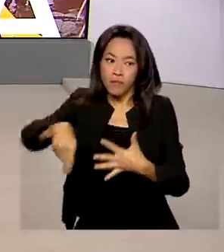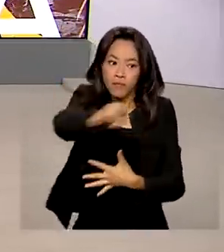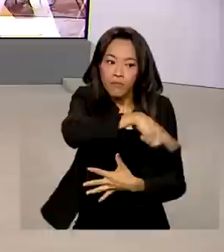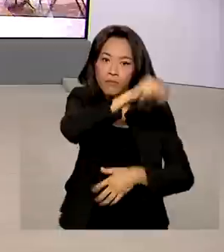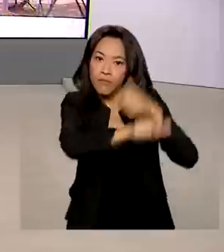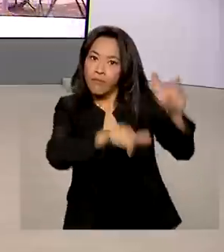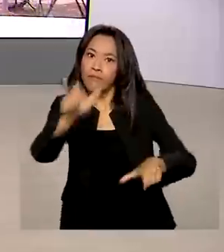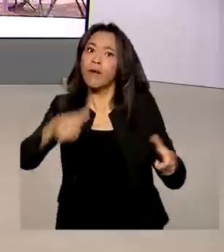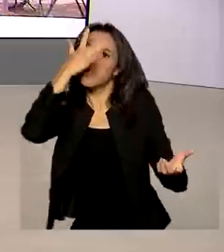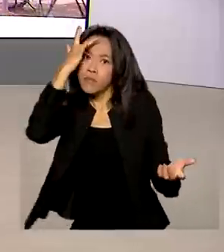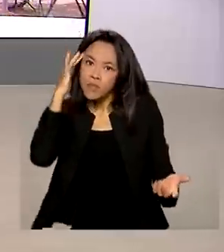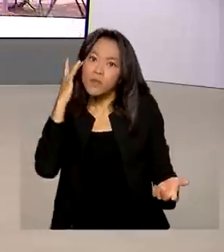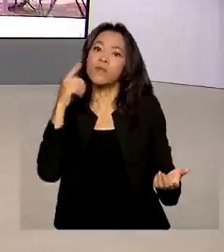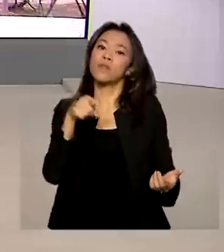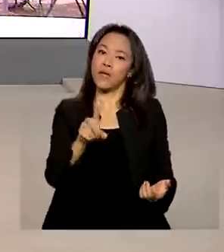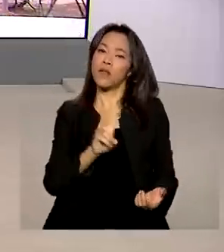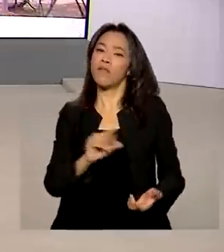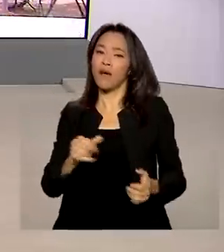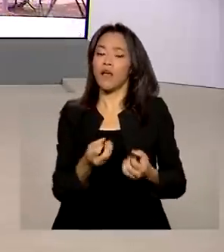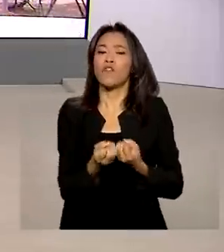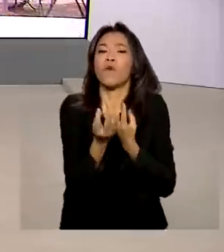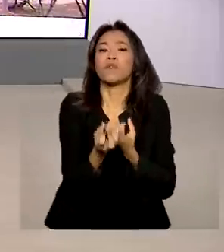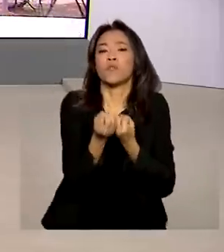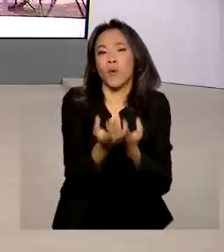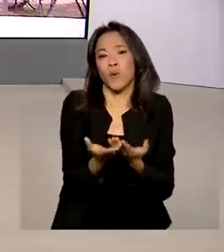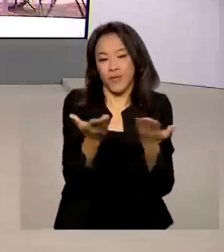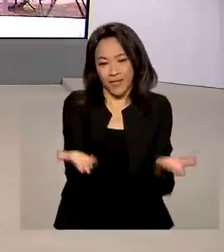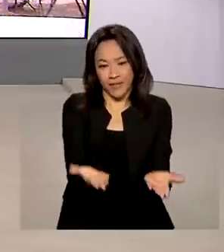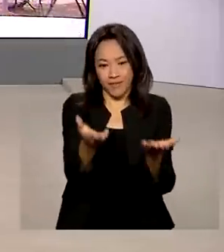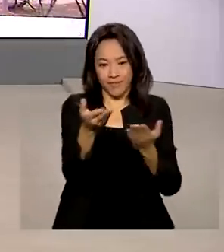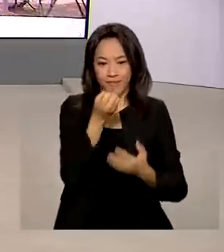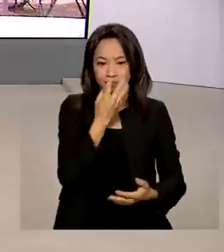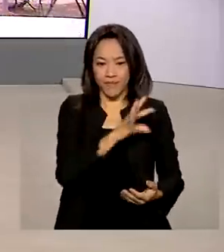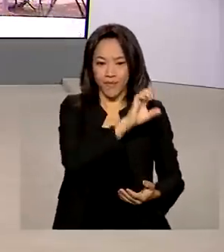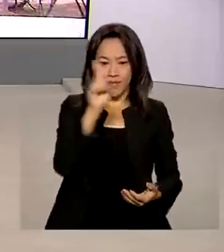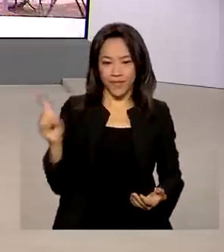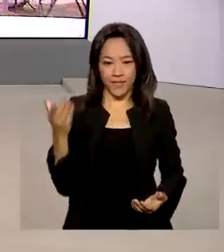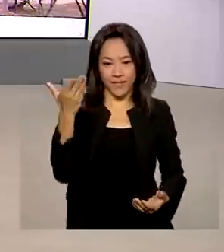Glauco de Queiroz traz ao vivo novas informações. Bom dia, Glauco.